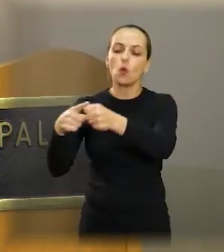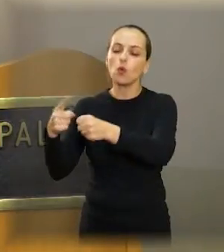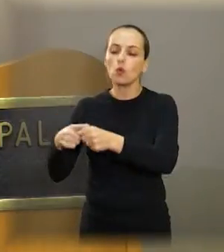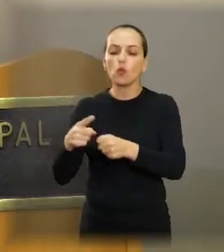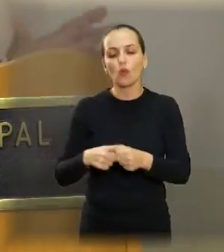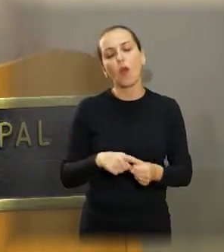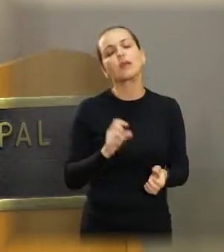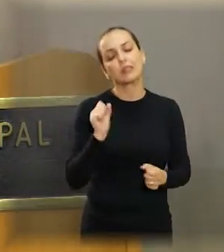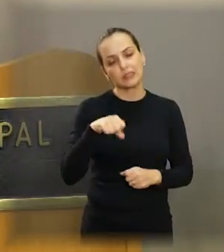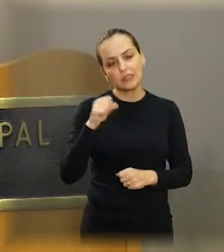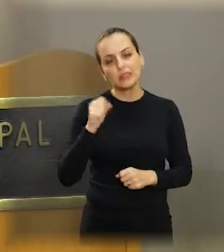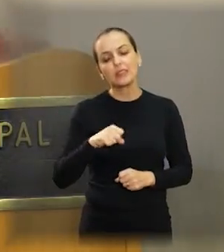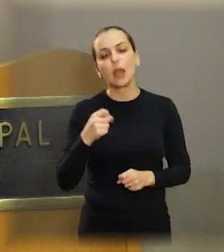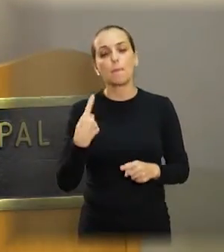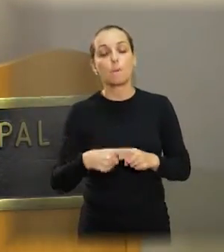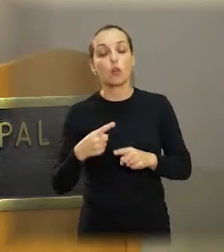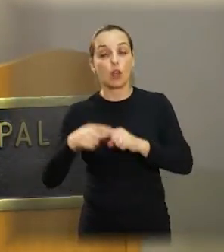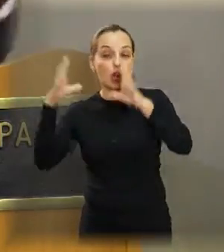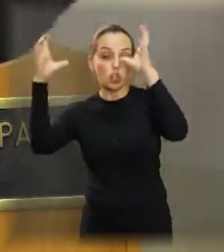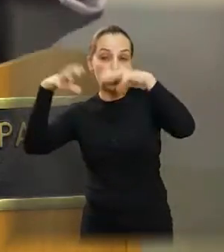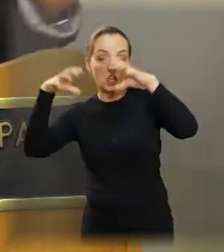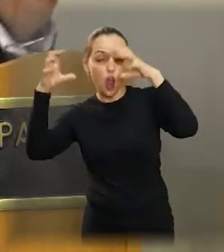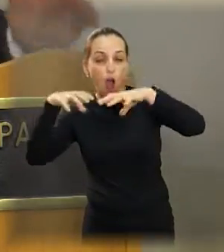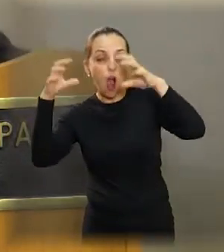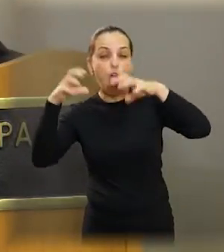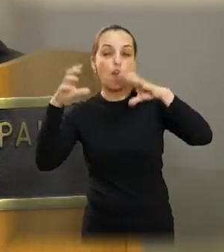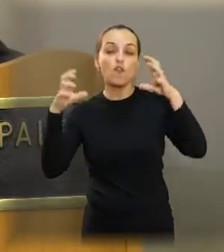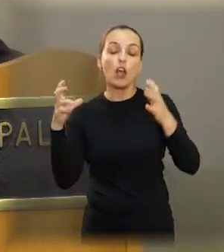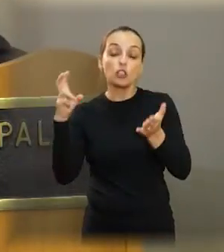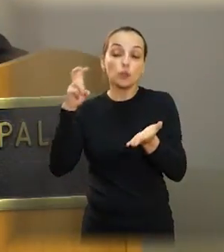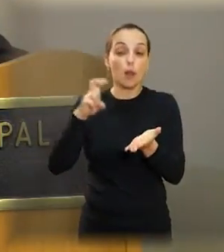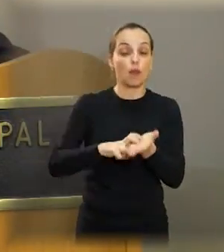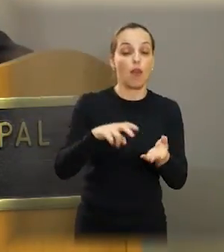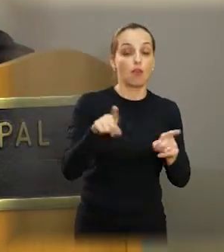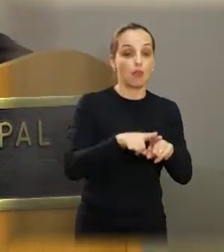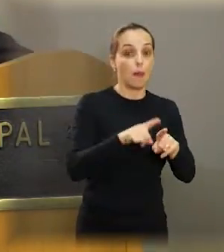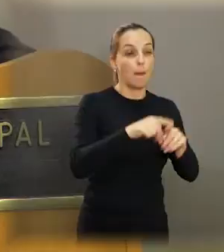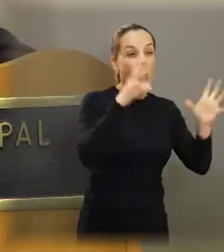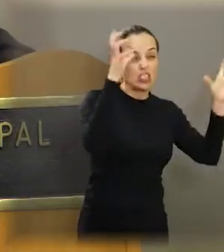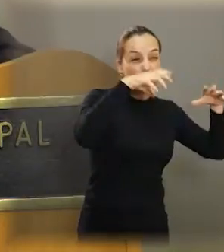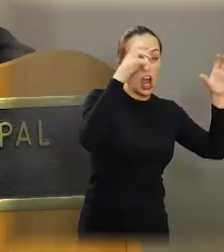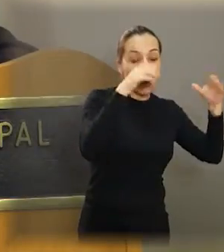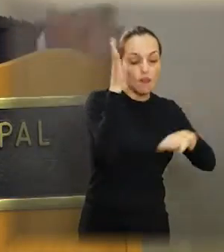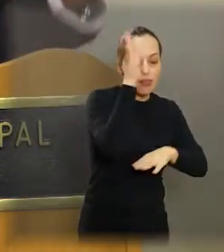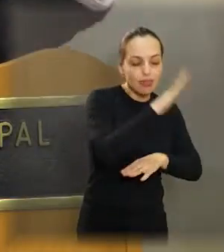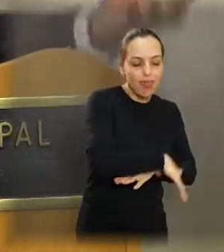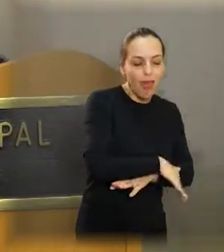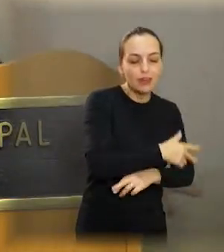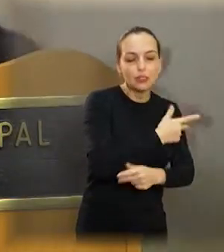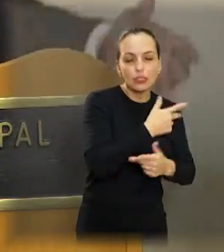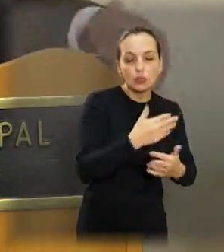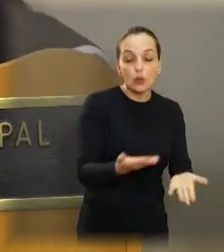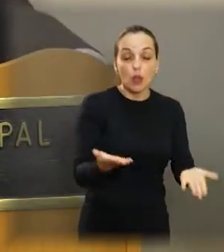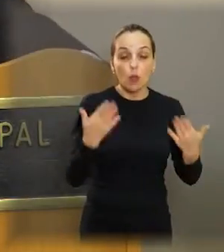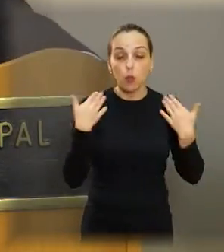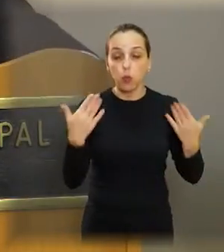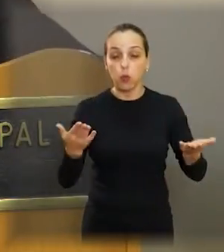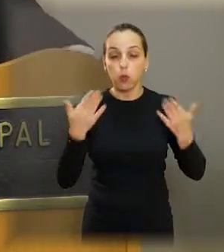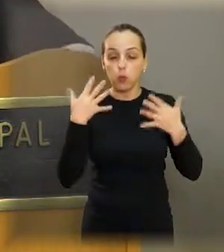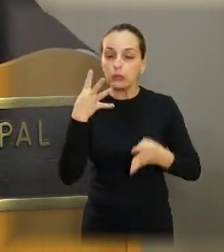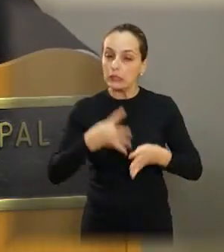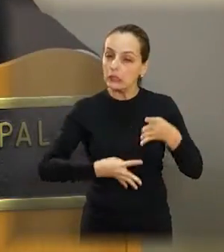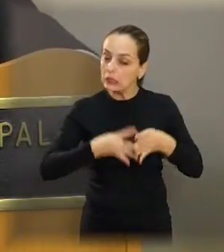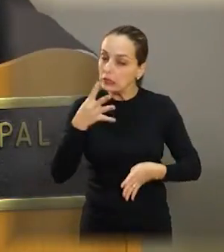Lógico, chove de manhã, chove à tarde, aquele calor. Isso complica muito, porque há muito calor na cidade de Araraquara.